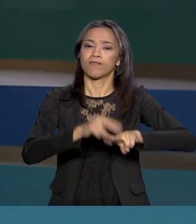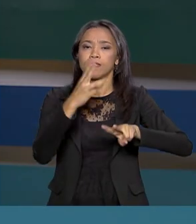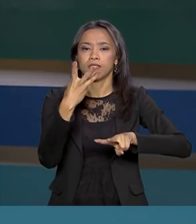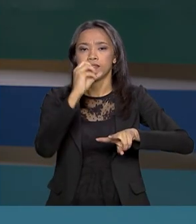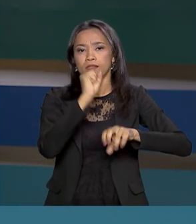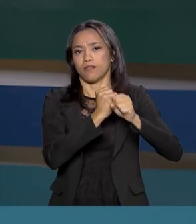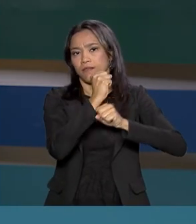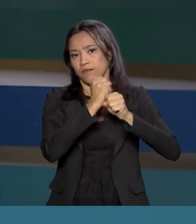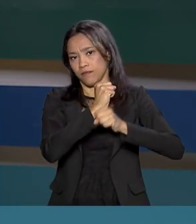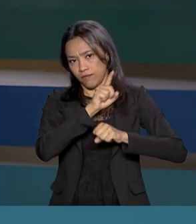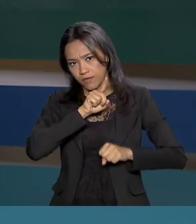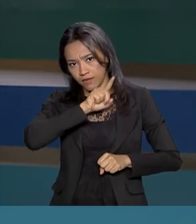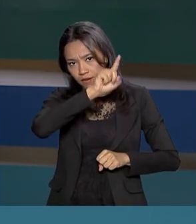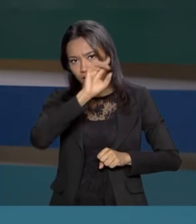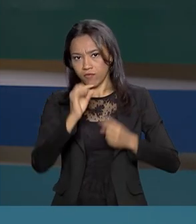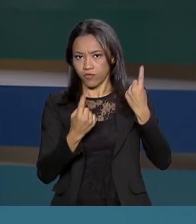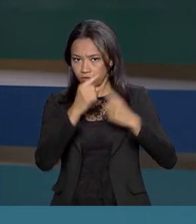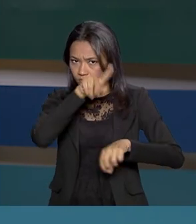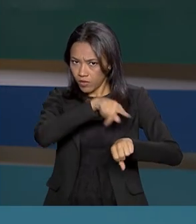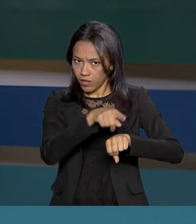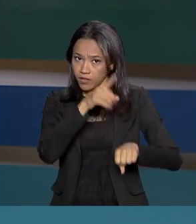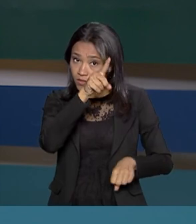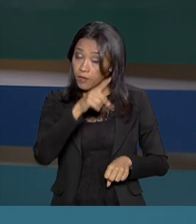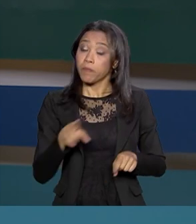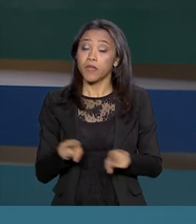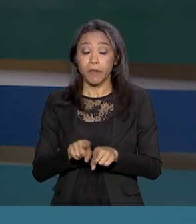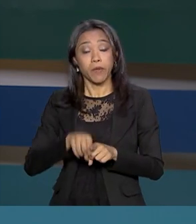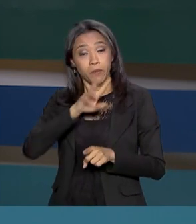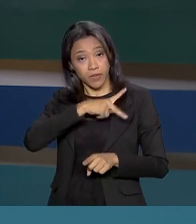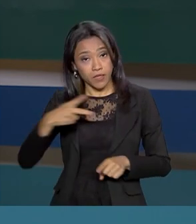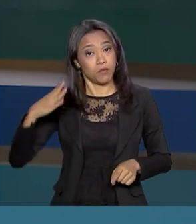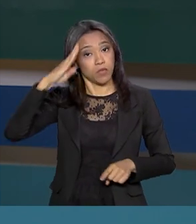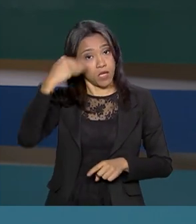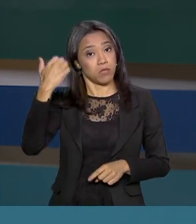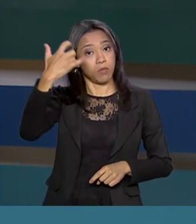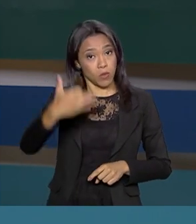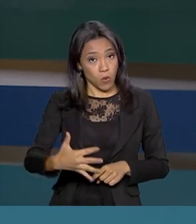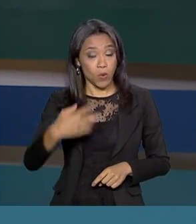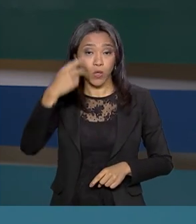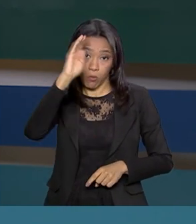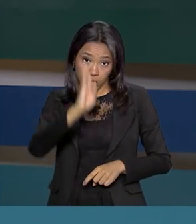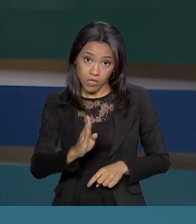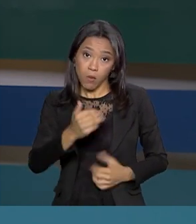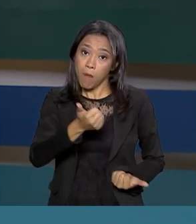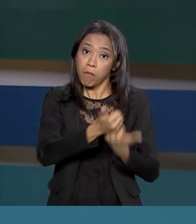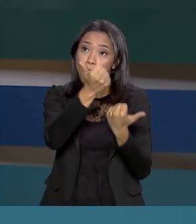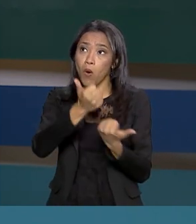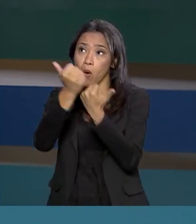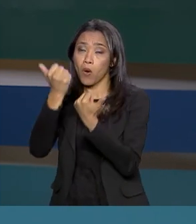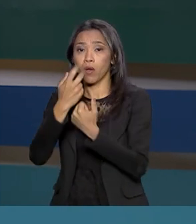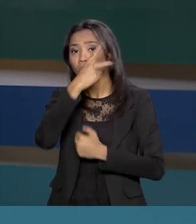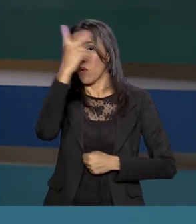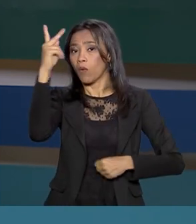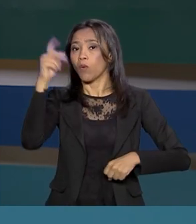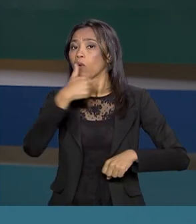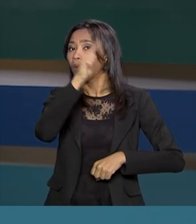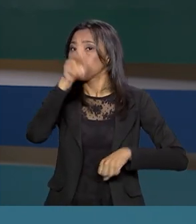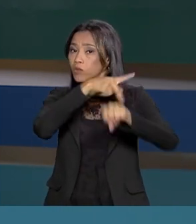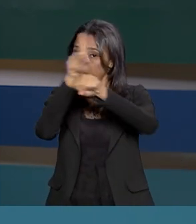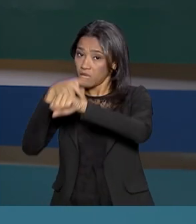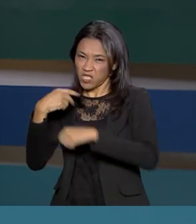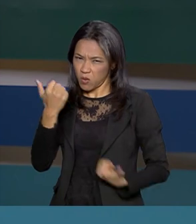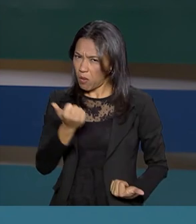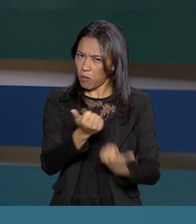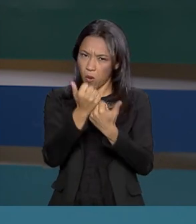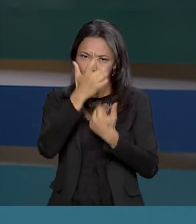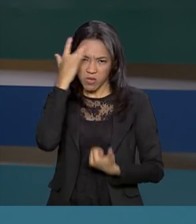O presidente Jair Bolsonaro também afirmou pelas redes sociais que o Brasil coopera com outros países e não dá abrigo a criminosos e terroristas.